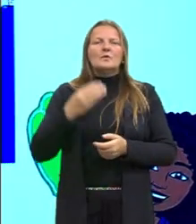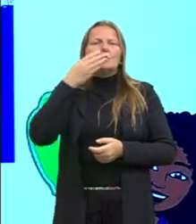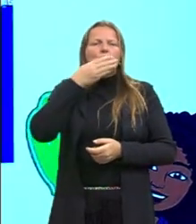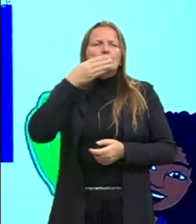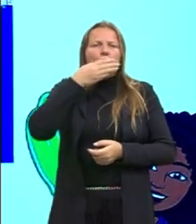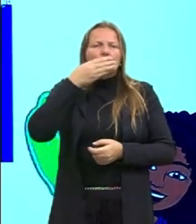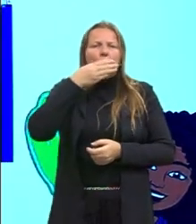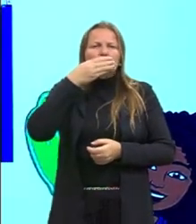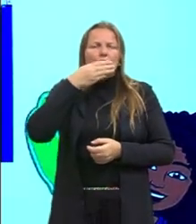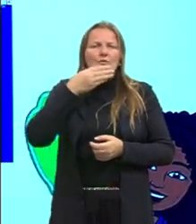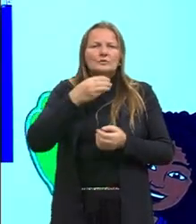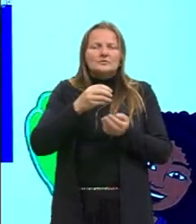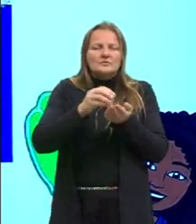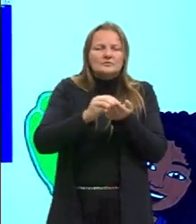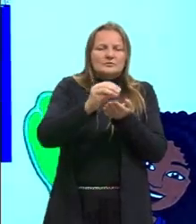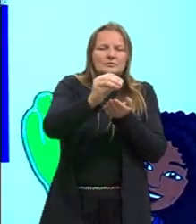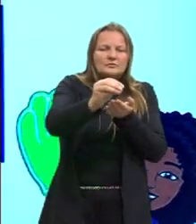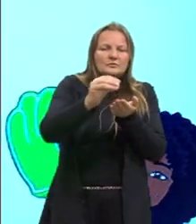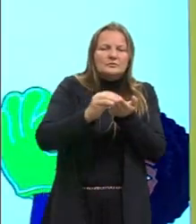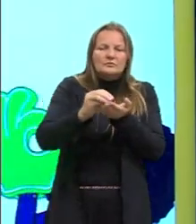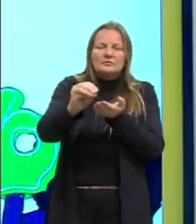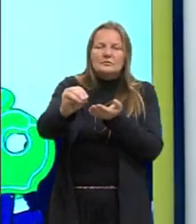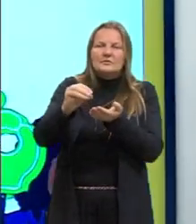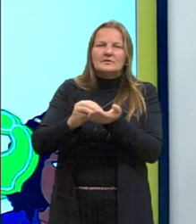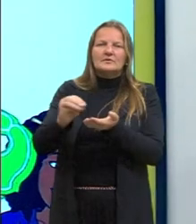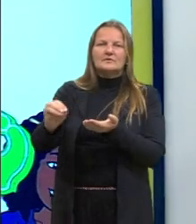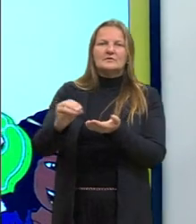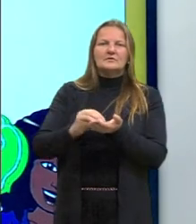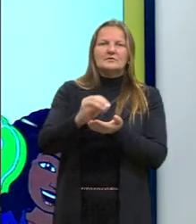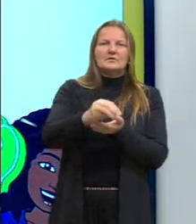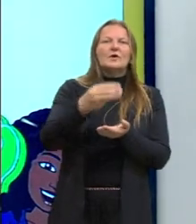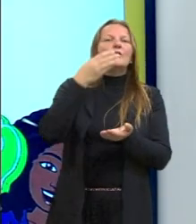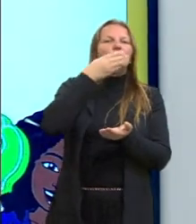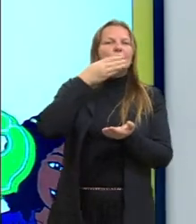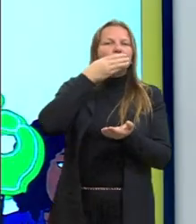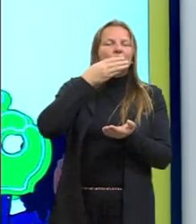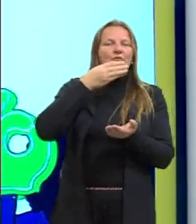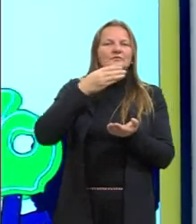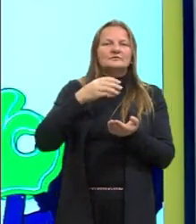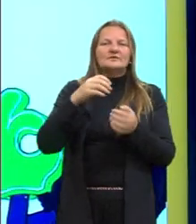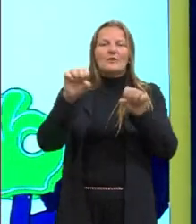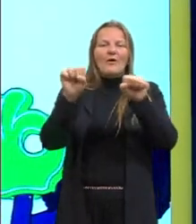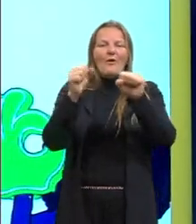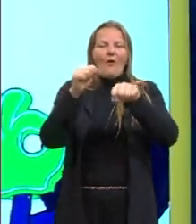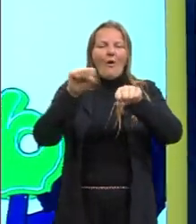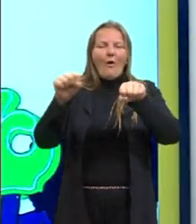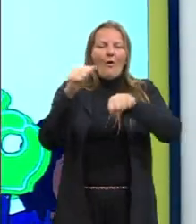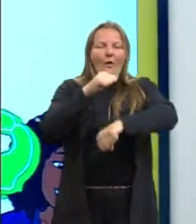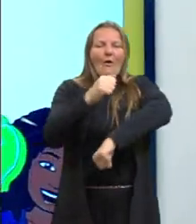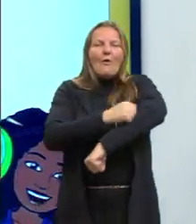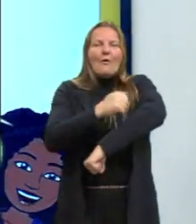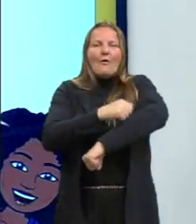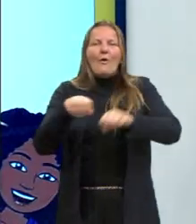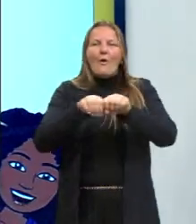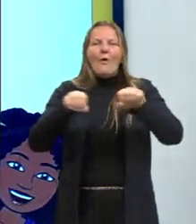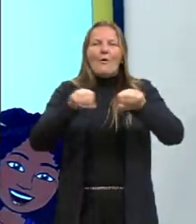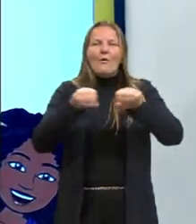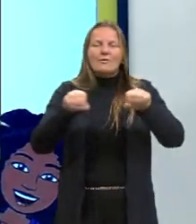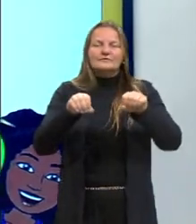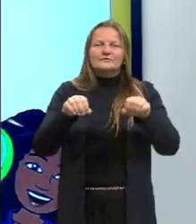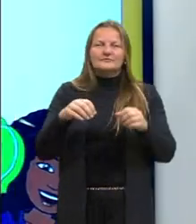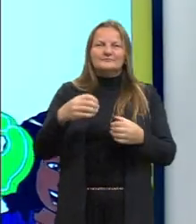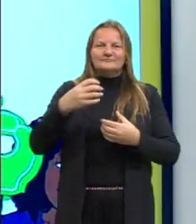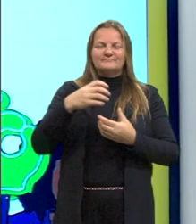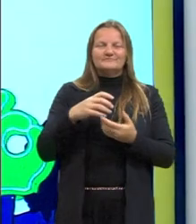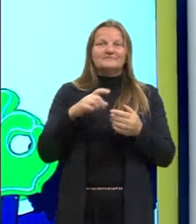né, que são distribuídas, que é exatamente um doce em formato de uma caveira, que é de açúcar, e